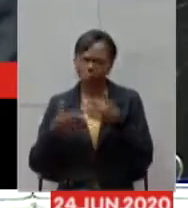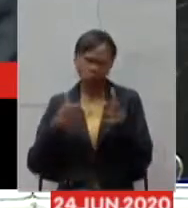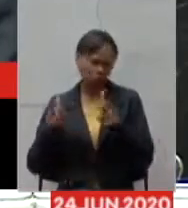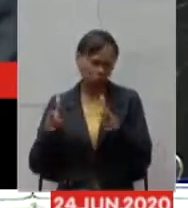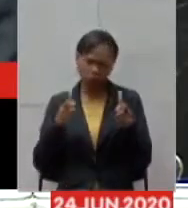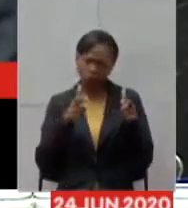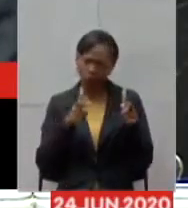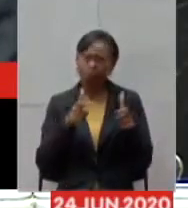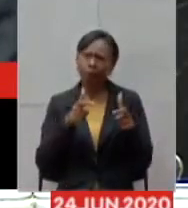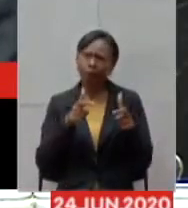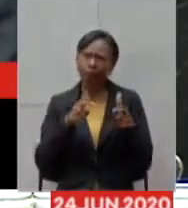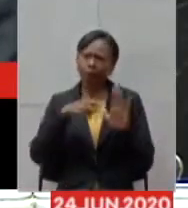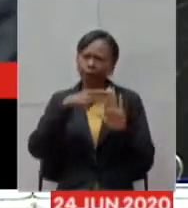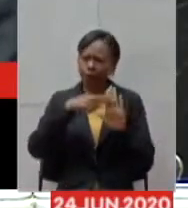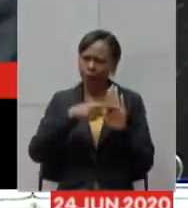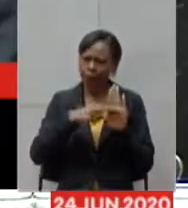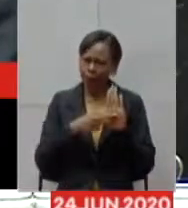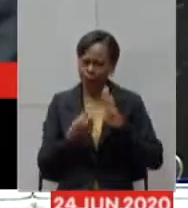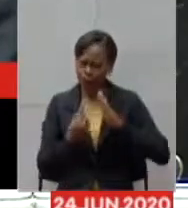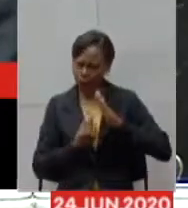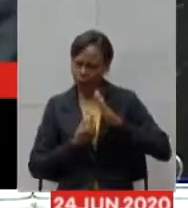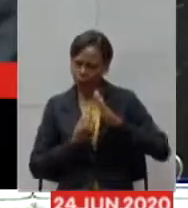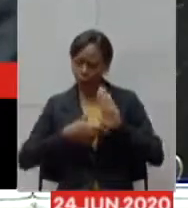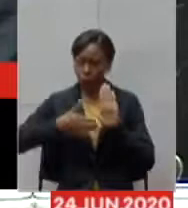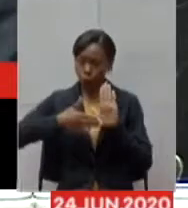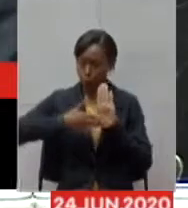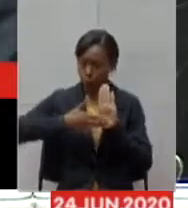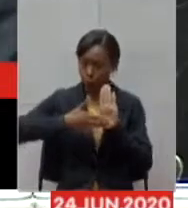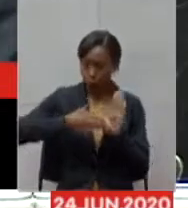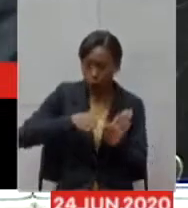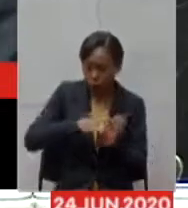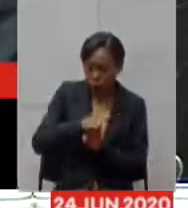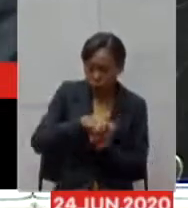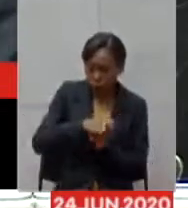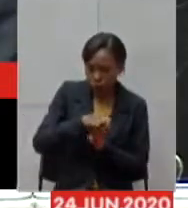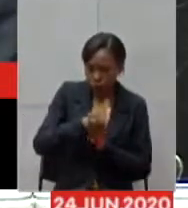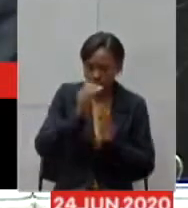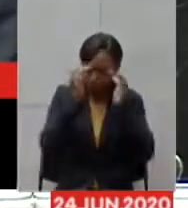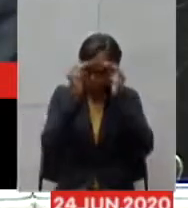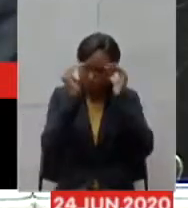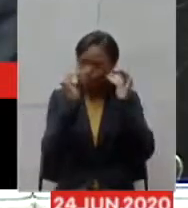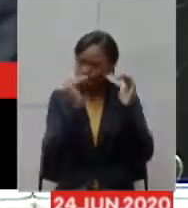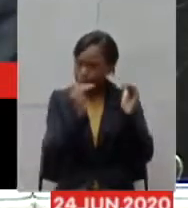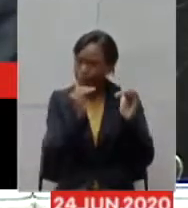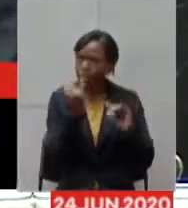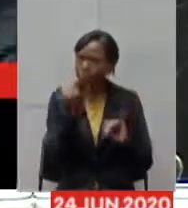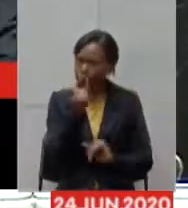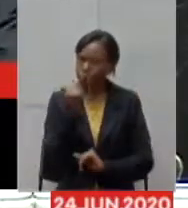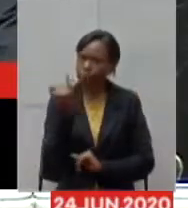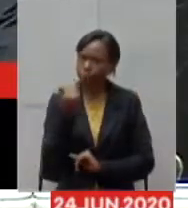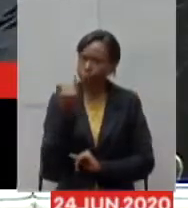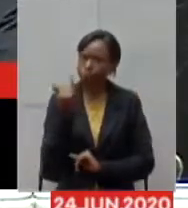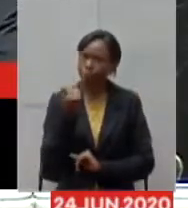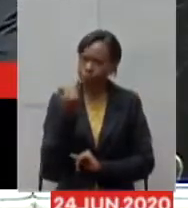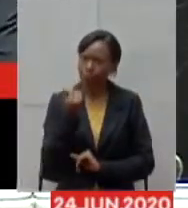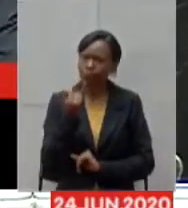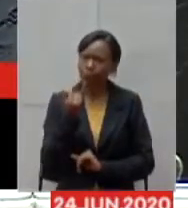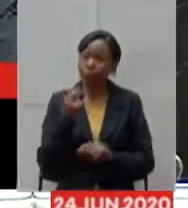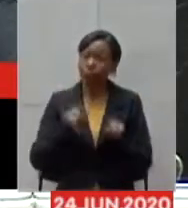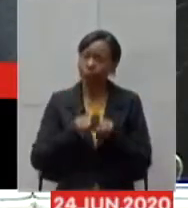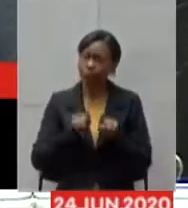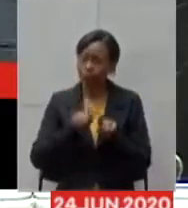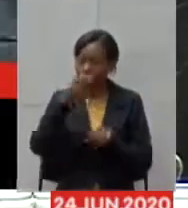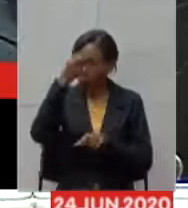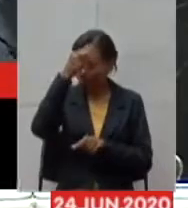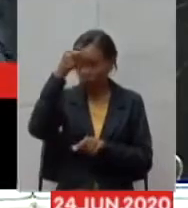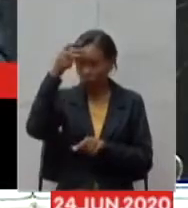distanciamento de protocolos sanitários sejam seguidos isso é fundamental cabe também a prefeitura que